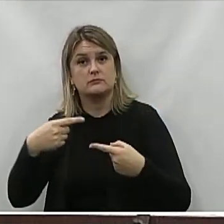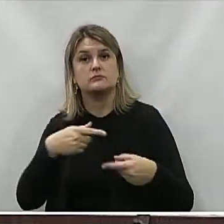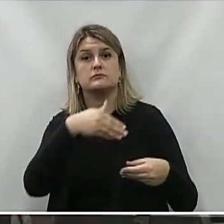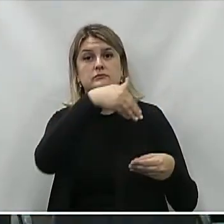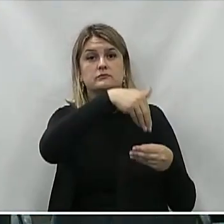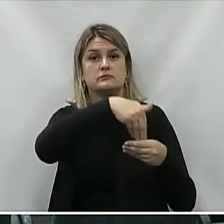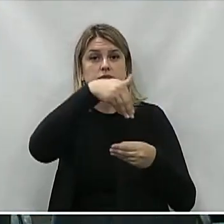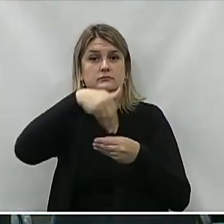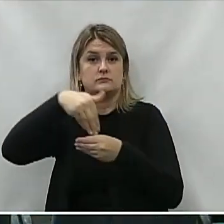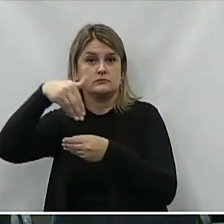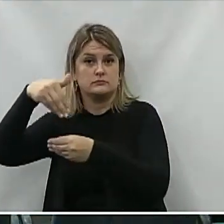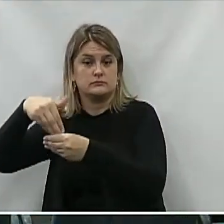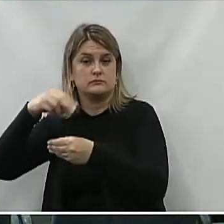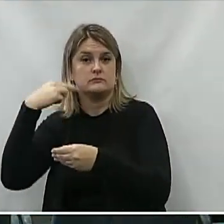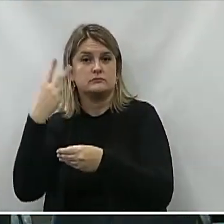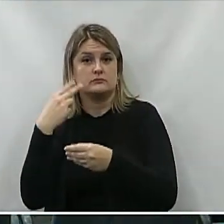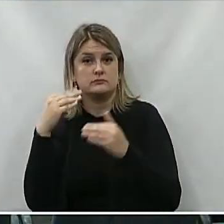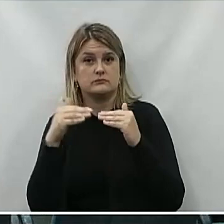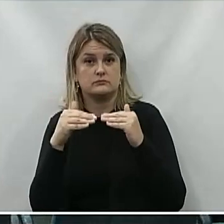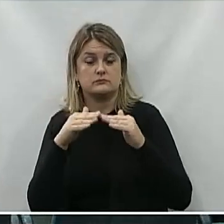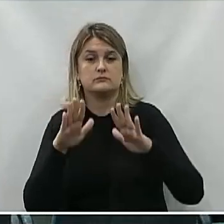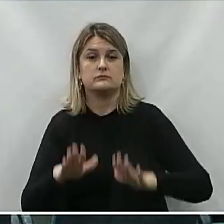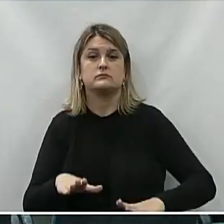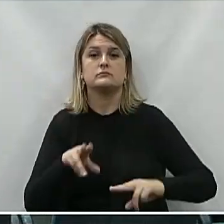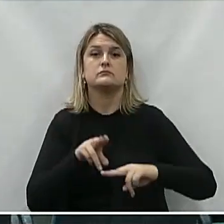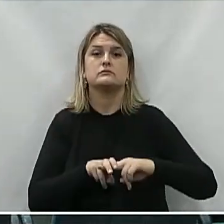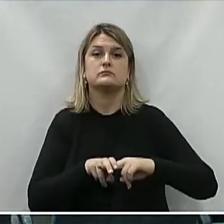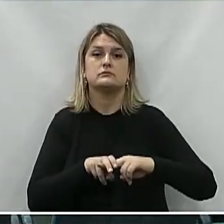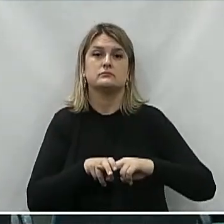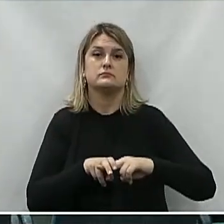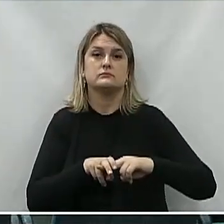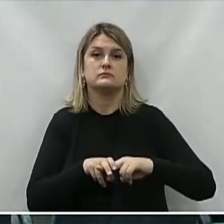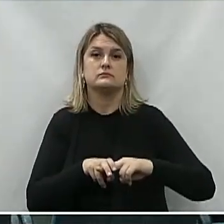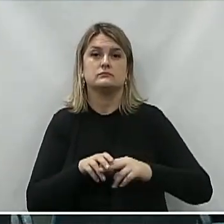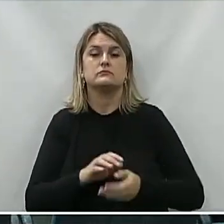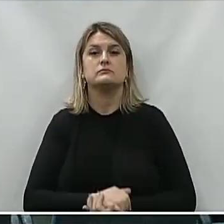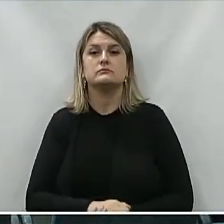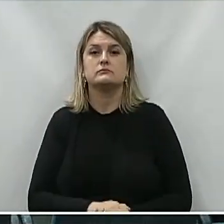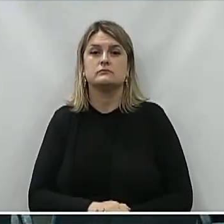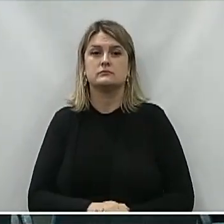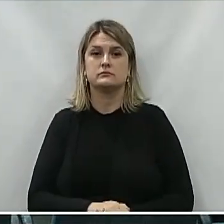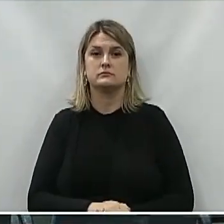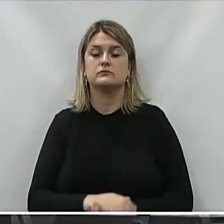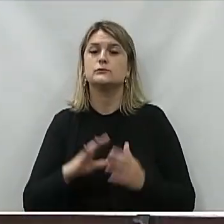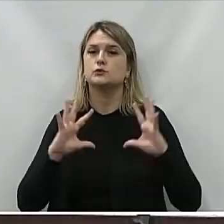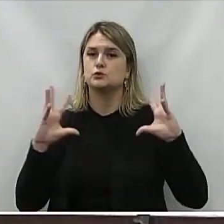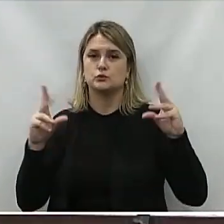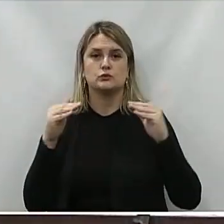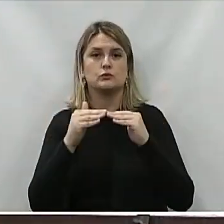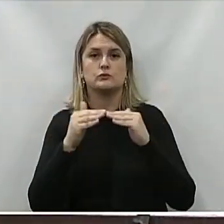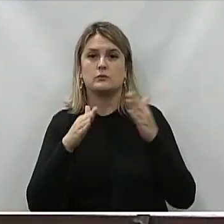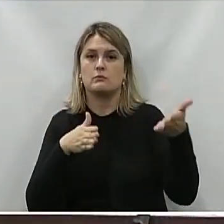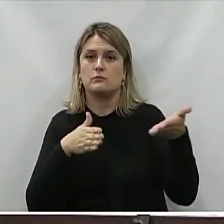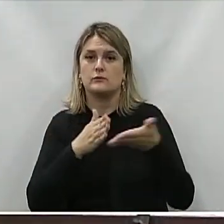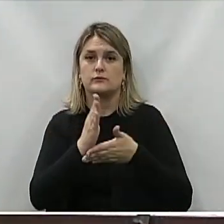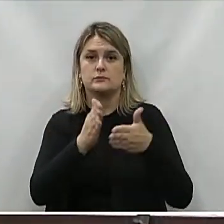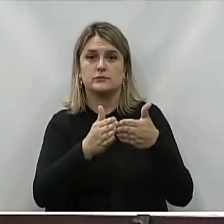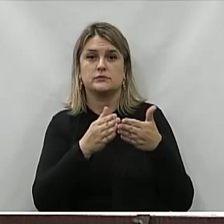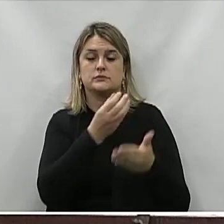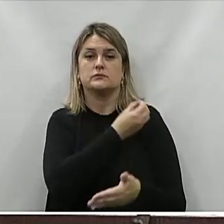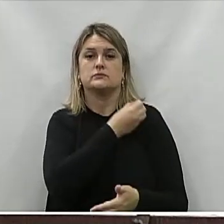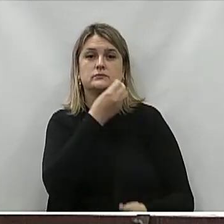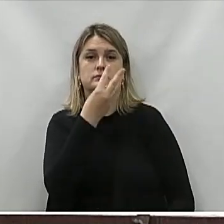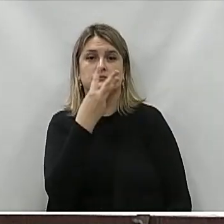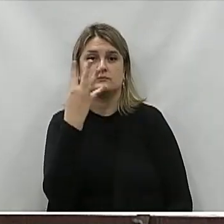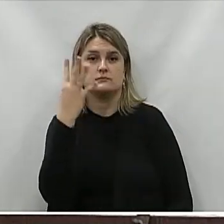Em votação Senhores vereadores Que aprovam Permaneça Como estão Aprovado O requerimento De